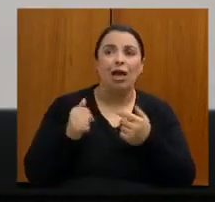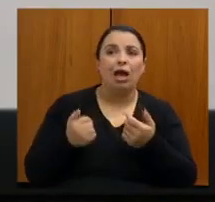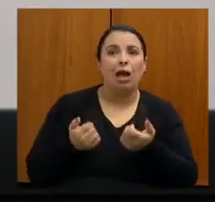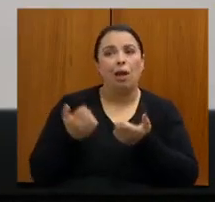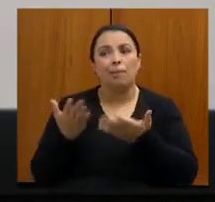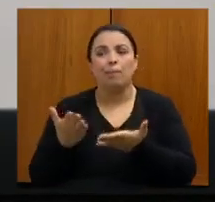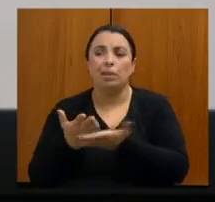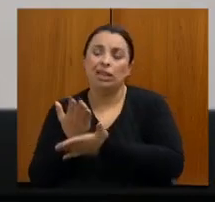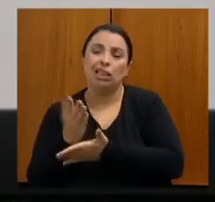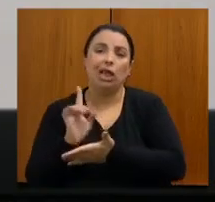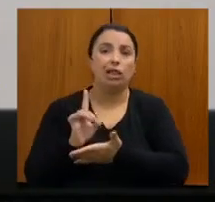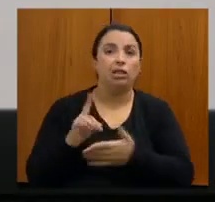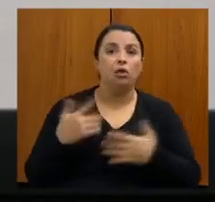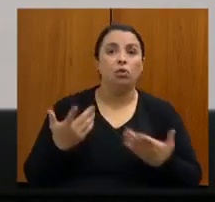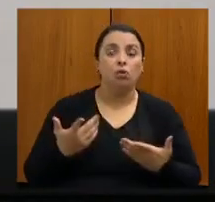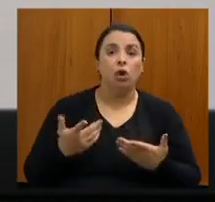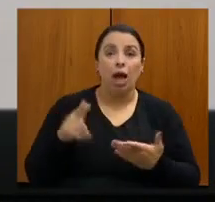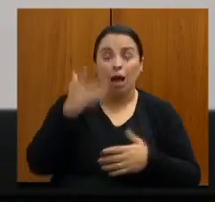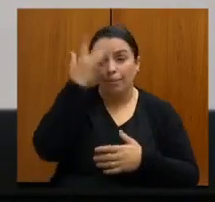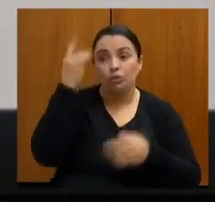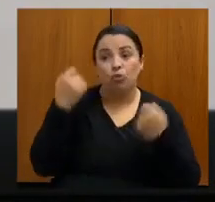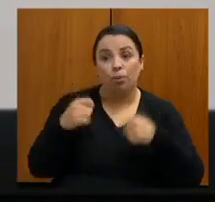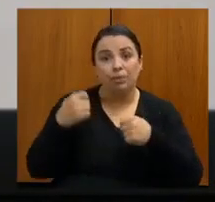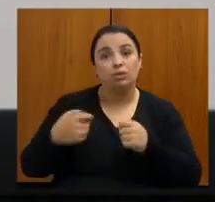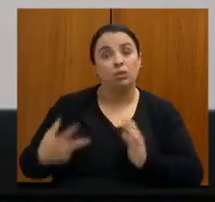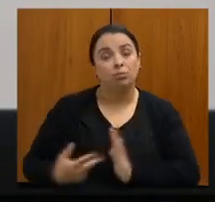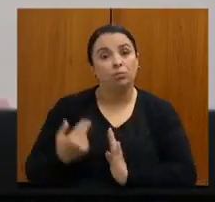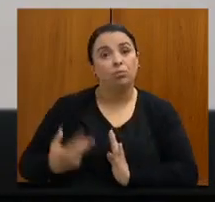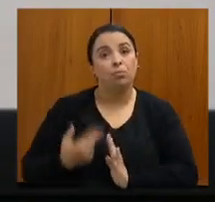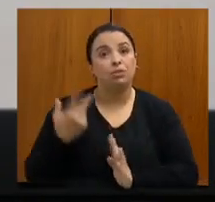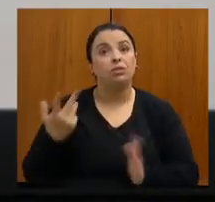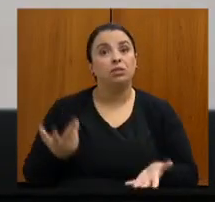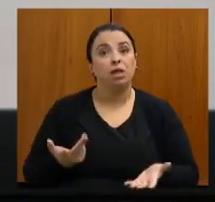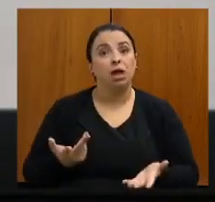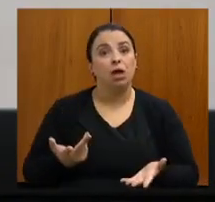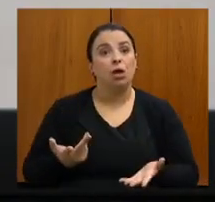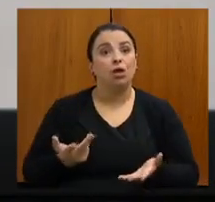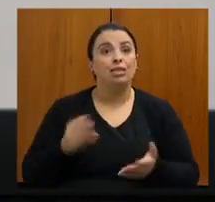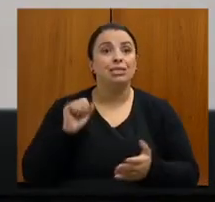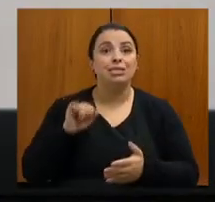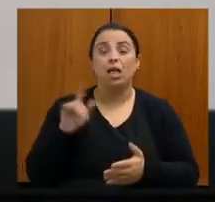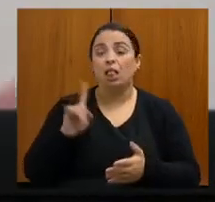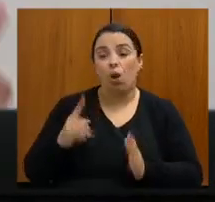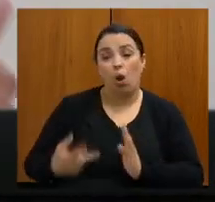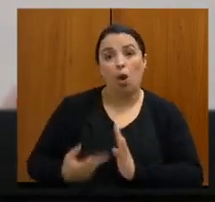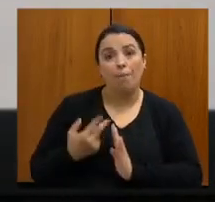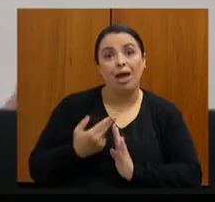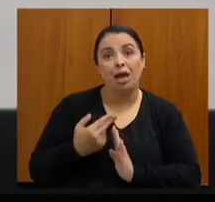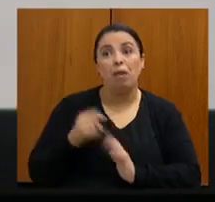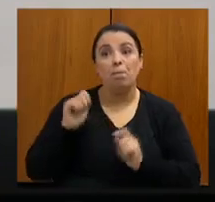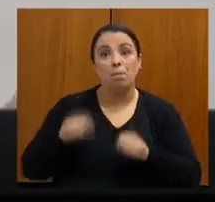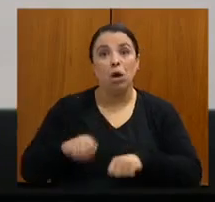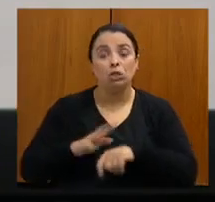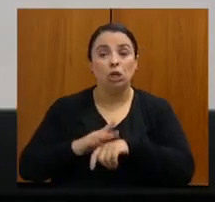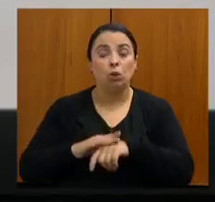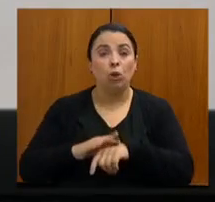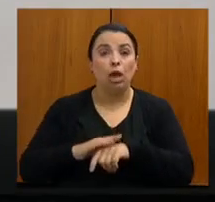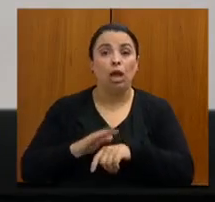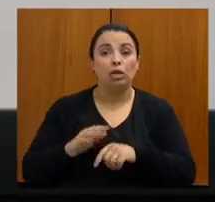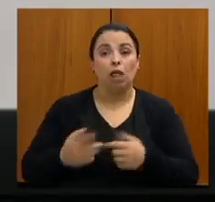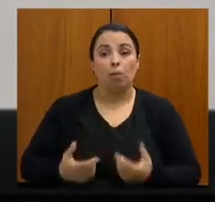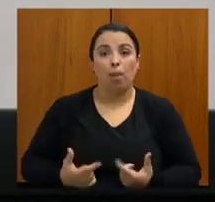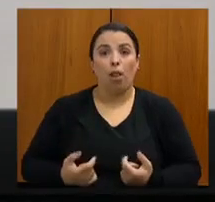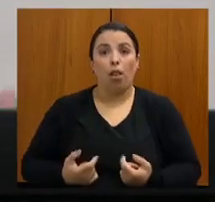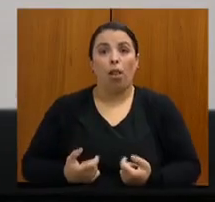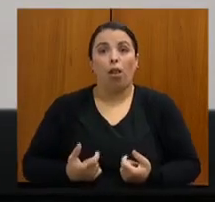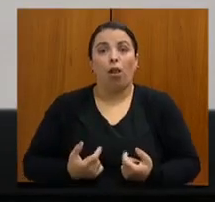mais tardiamente em outro hospital com mais custo, às vezes, a doença até avança. Nós sabemos das filas de cirurgias oncológicas